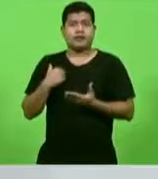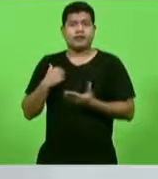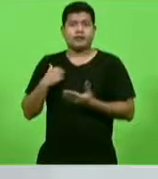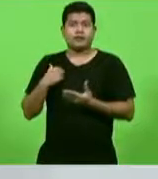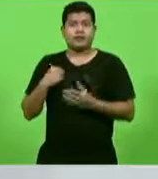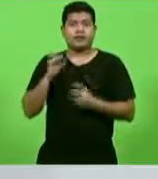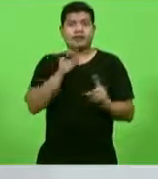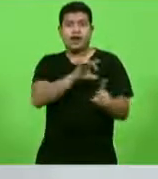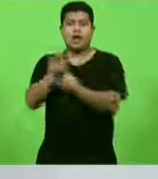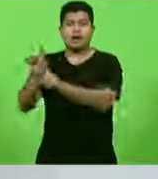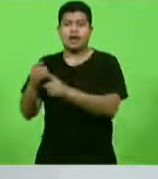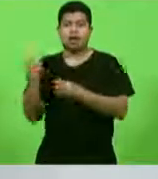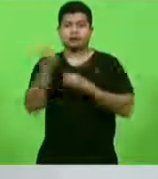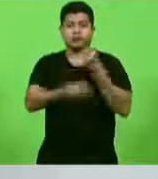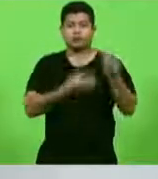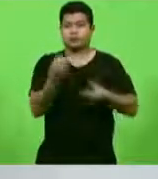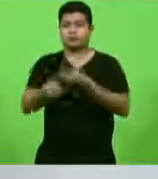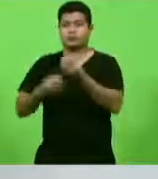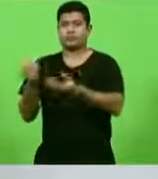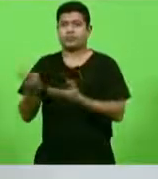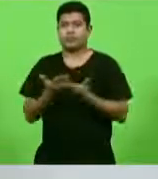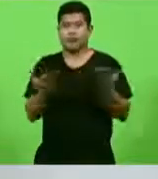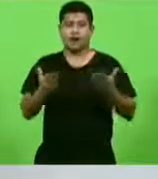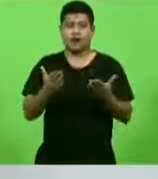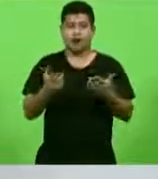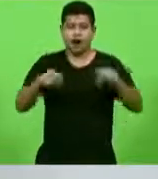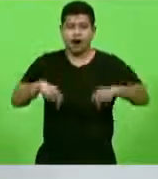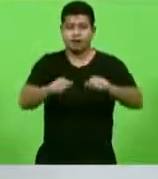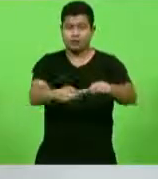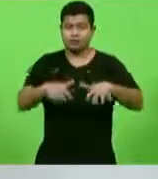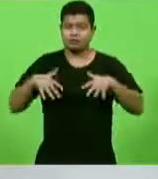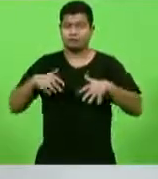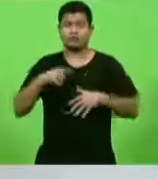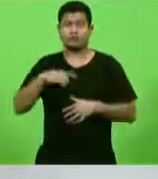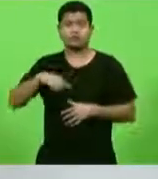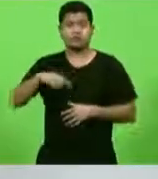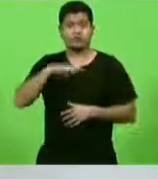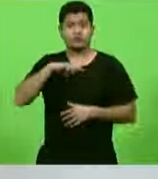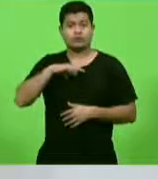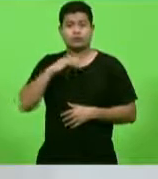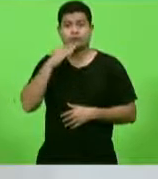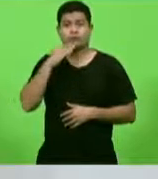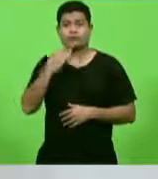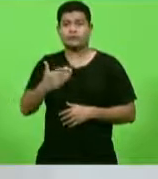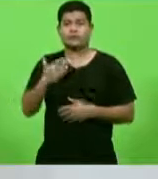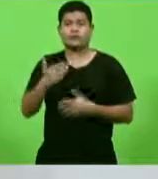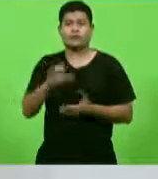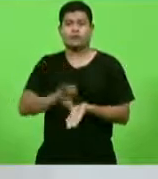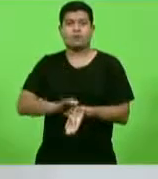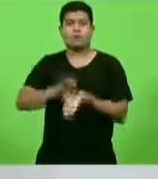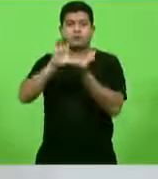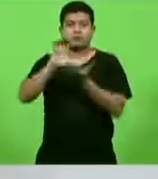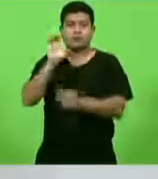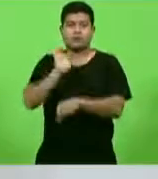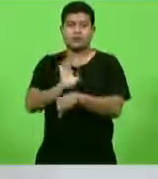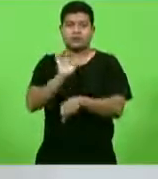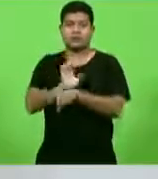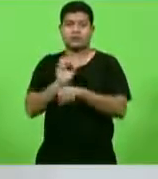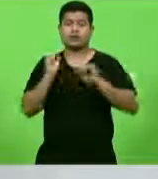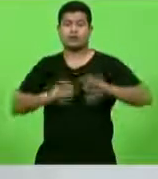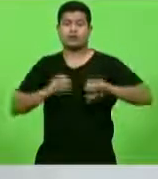deputados do plenário, nós recebemos uma solicitação do Conselho Estadual de